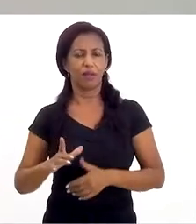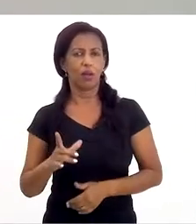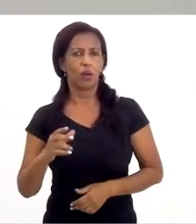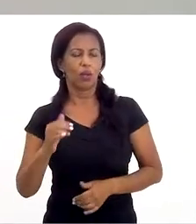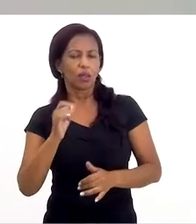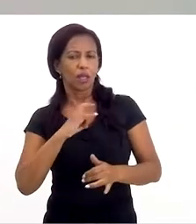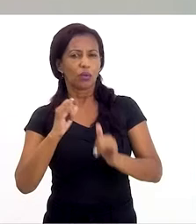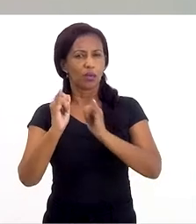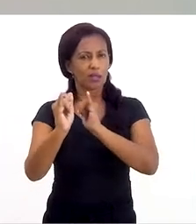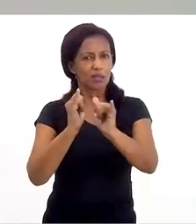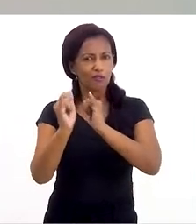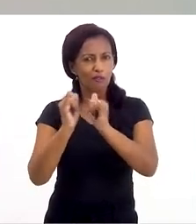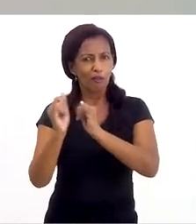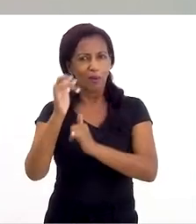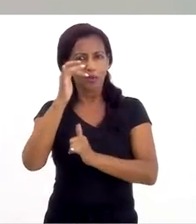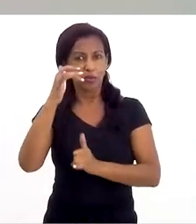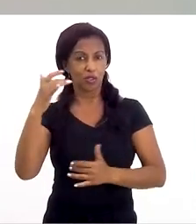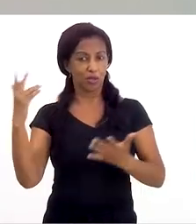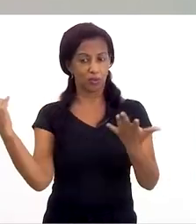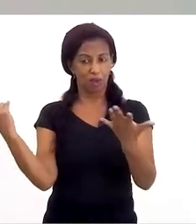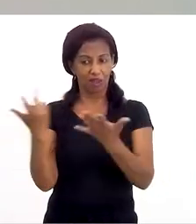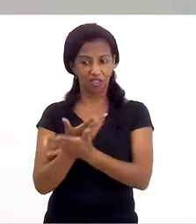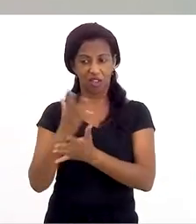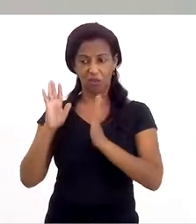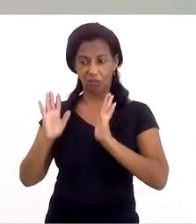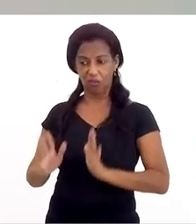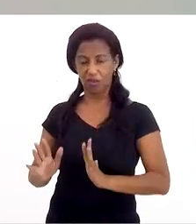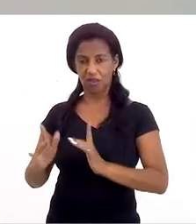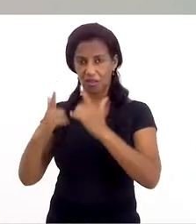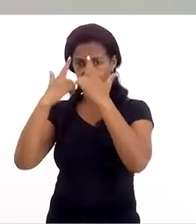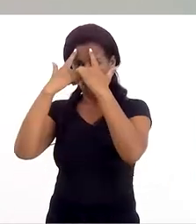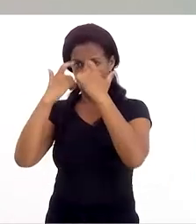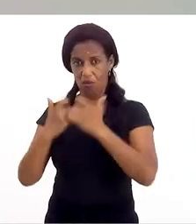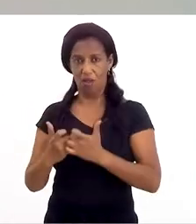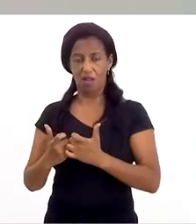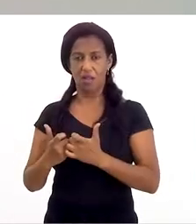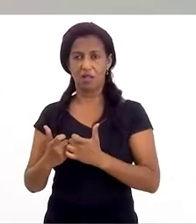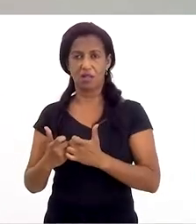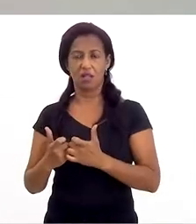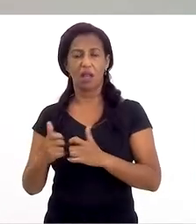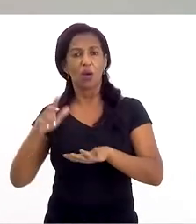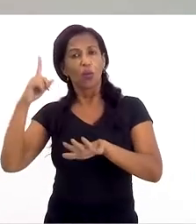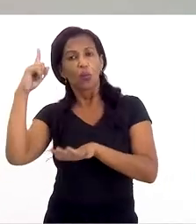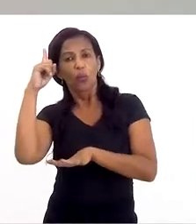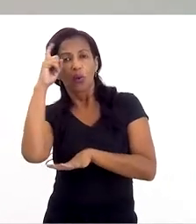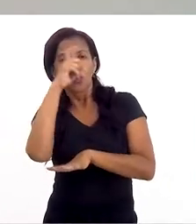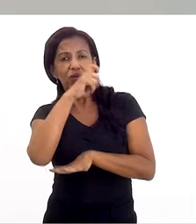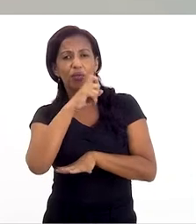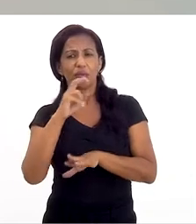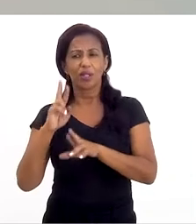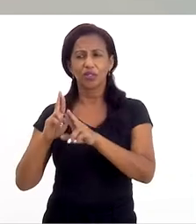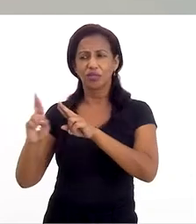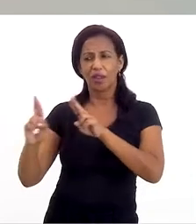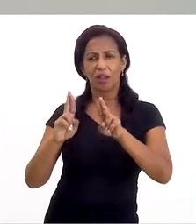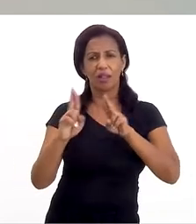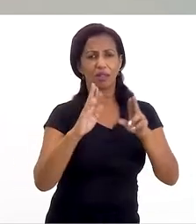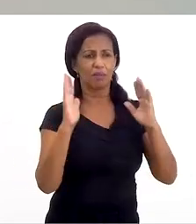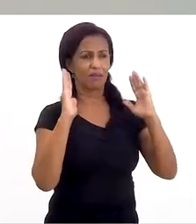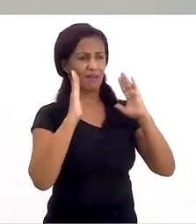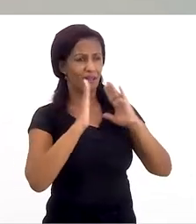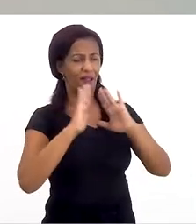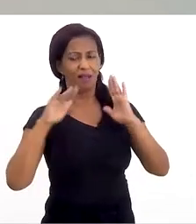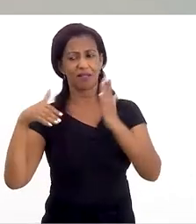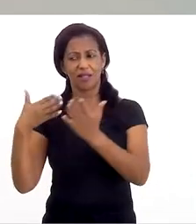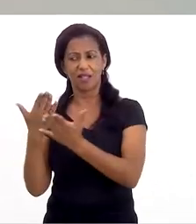cruzando as informações, né? Daquelas pessoas que sofreram violência sexual, com as dificuldades de relacionamento em